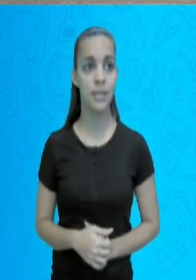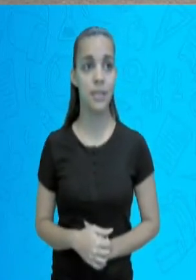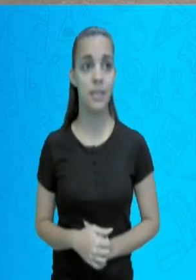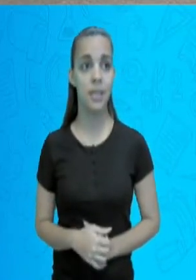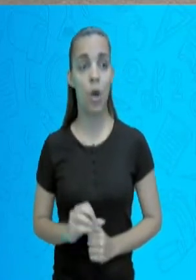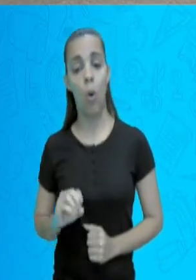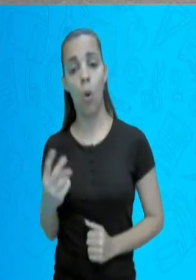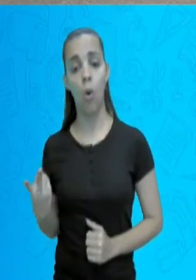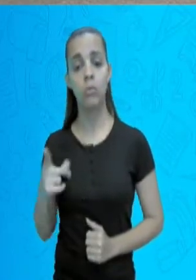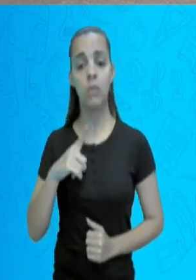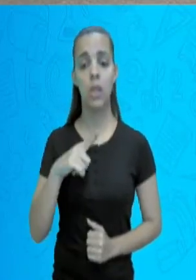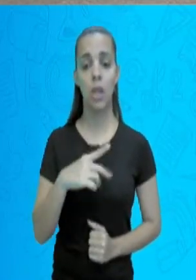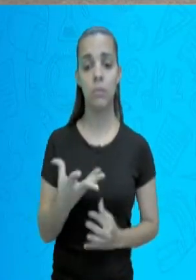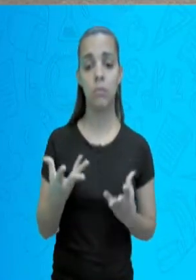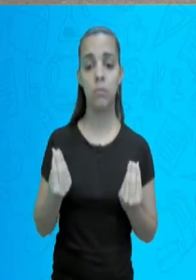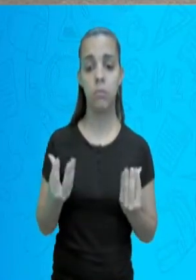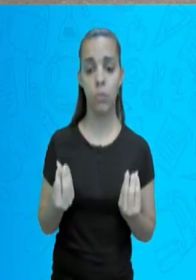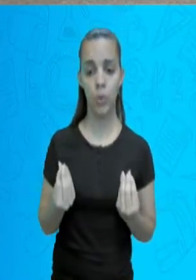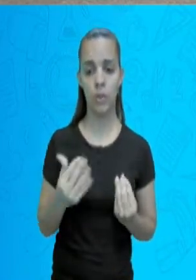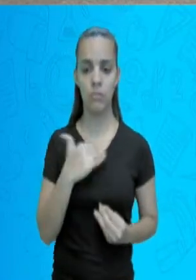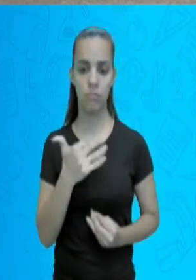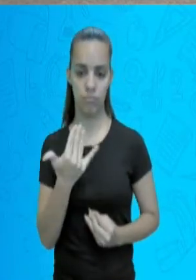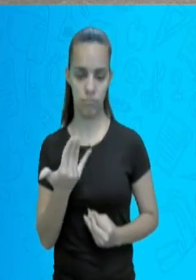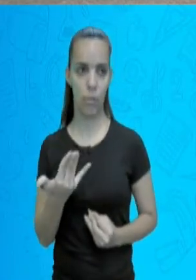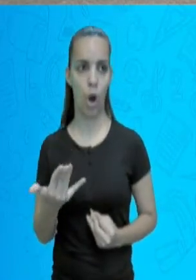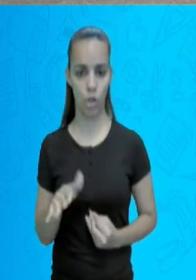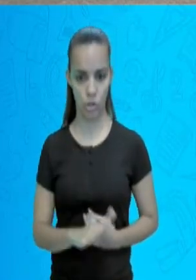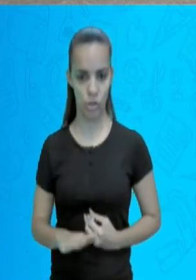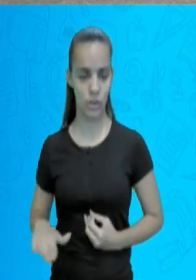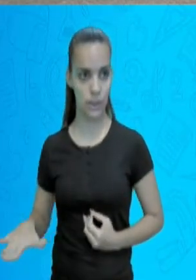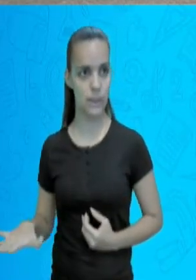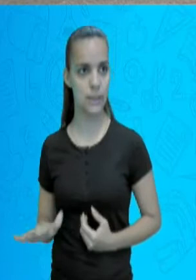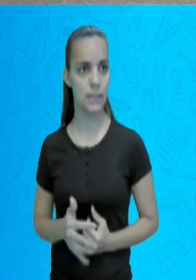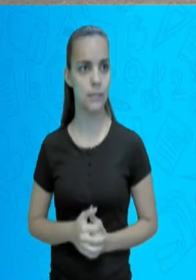Se aquela região passou por uma guerra,